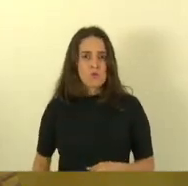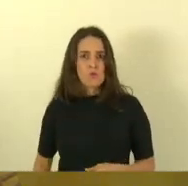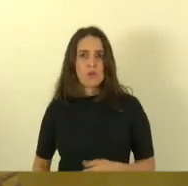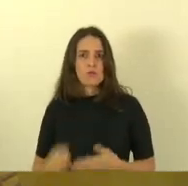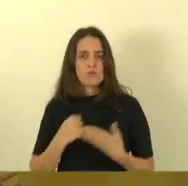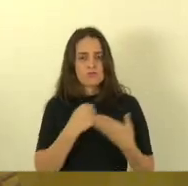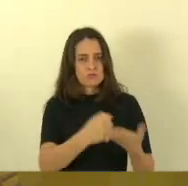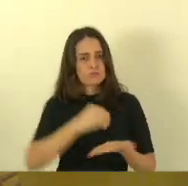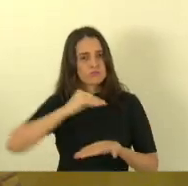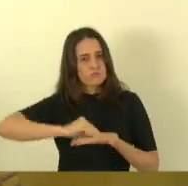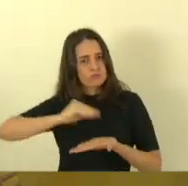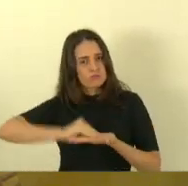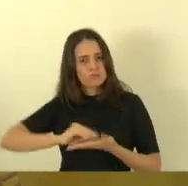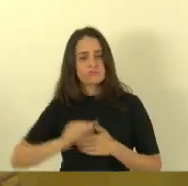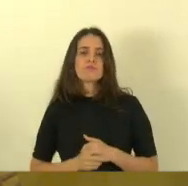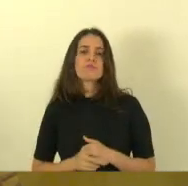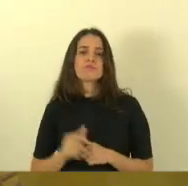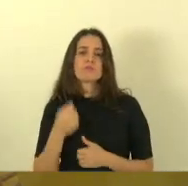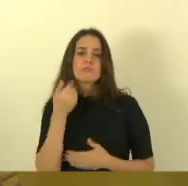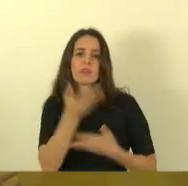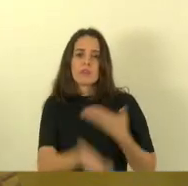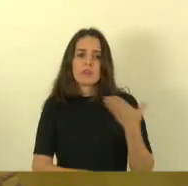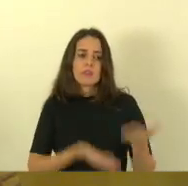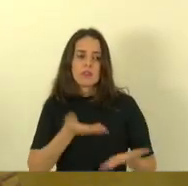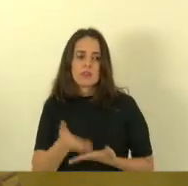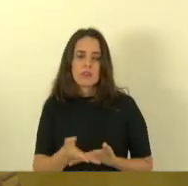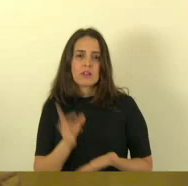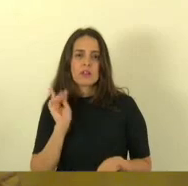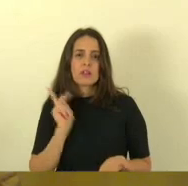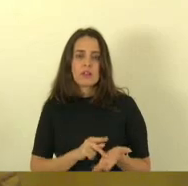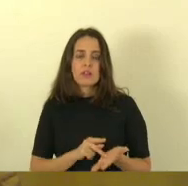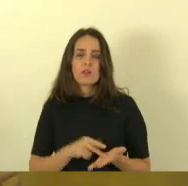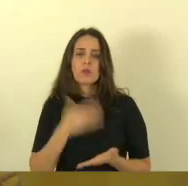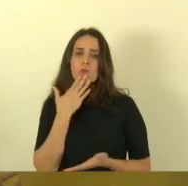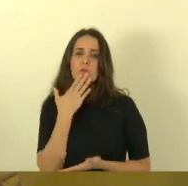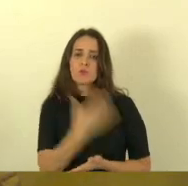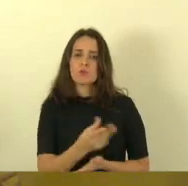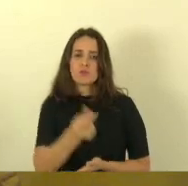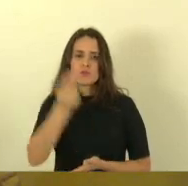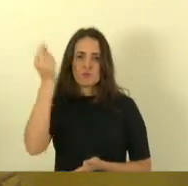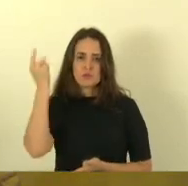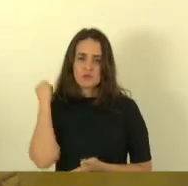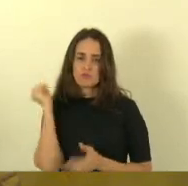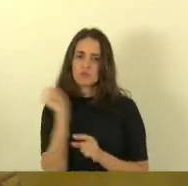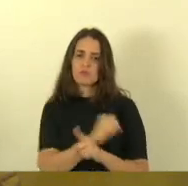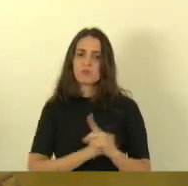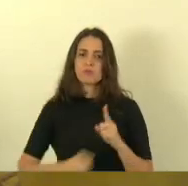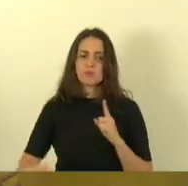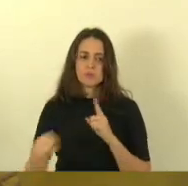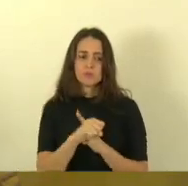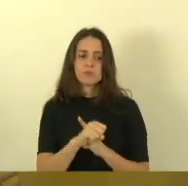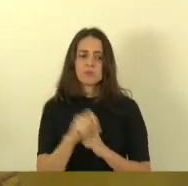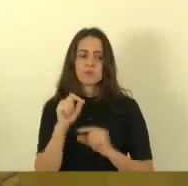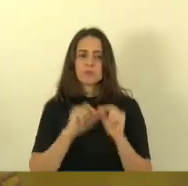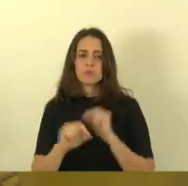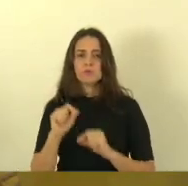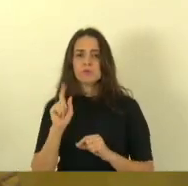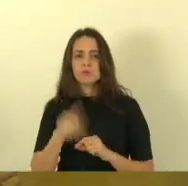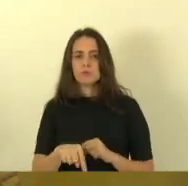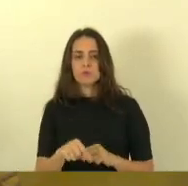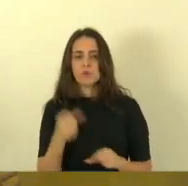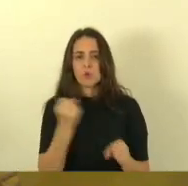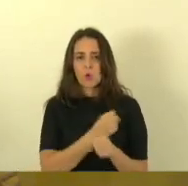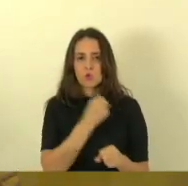Espírito Santo para que atenda definitivamente a uma reivindicação antiga daquela sociedade que é a construção dos pis